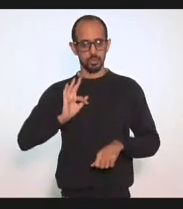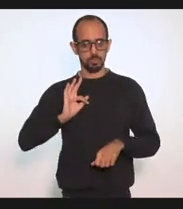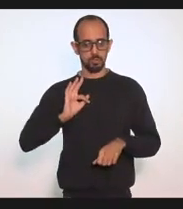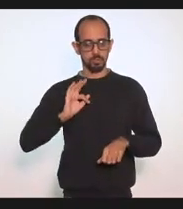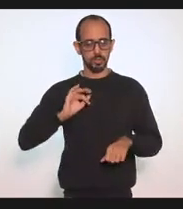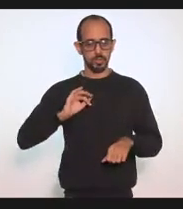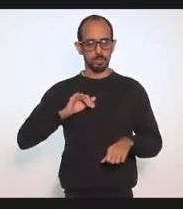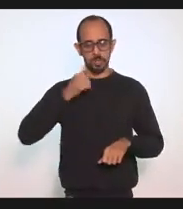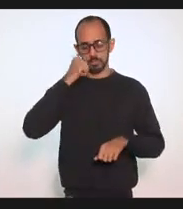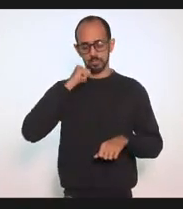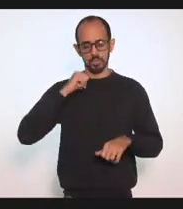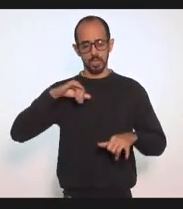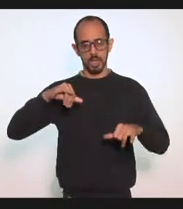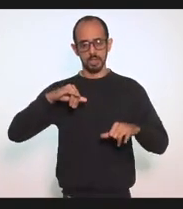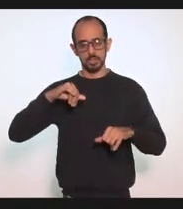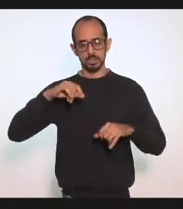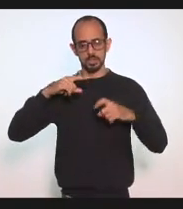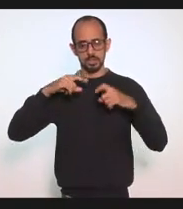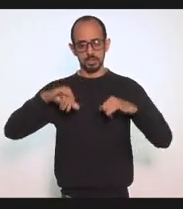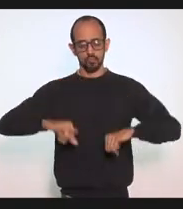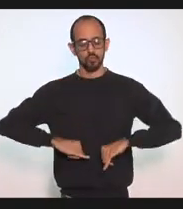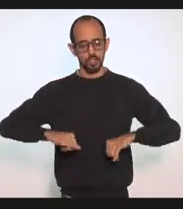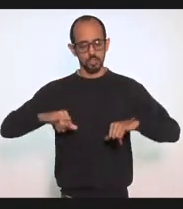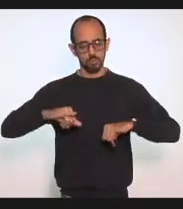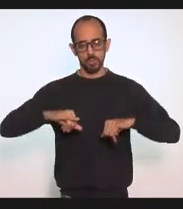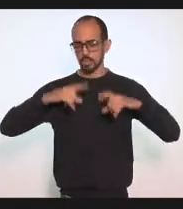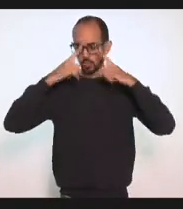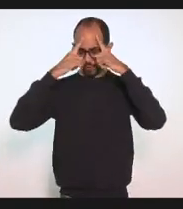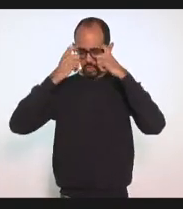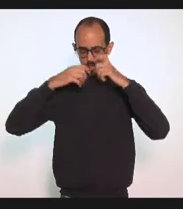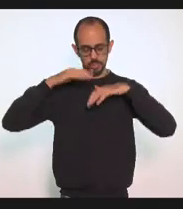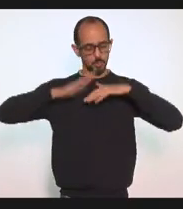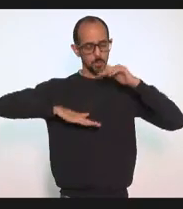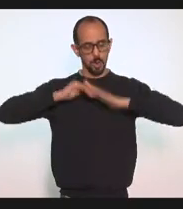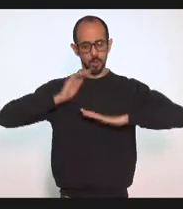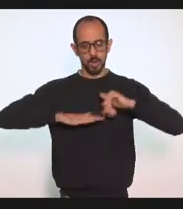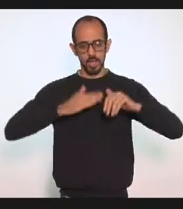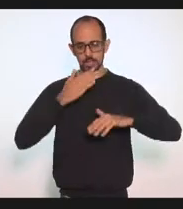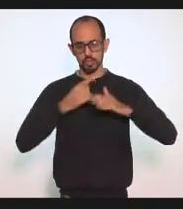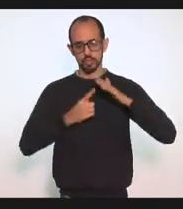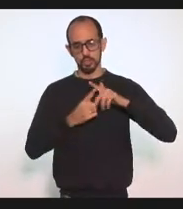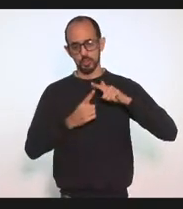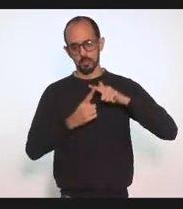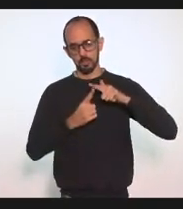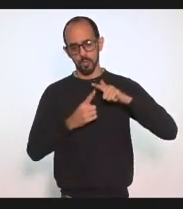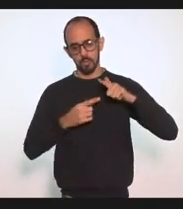vítimas De violência De qualquer espécie Então O parecer É favorável Com emenda